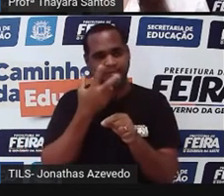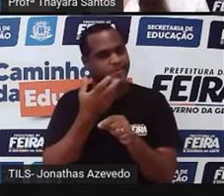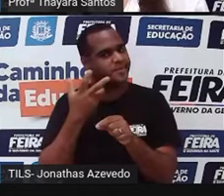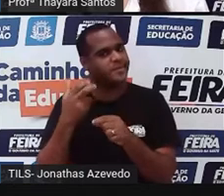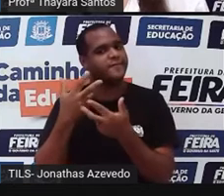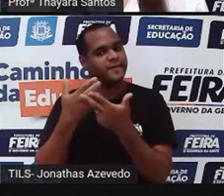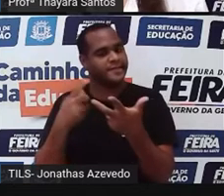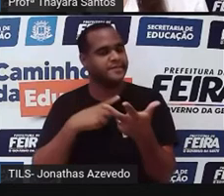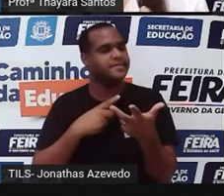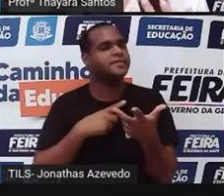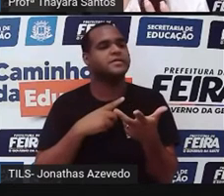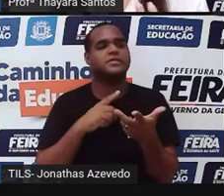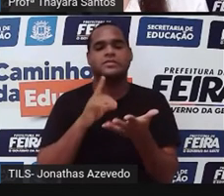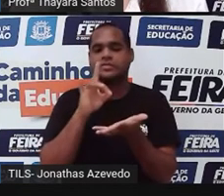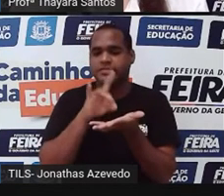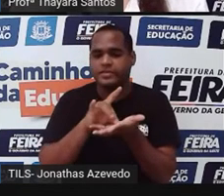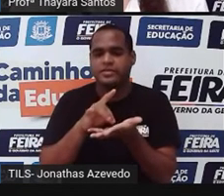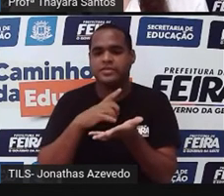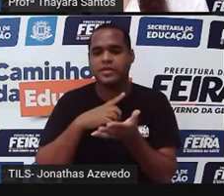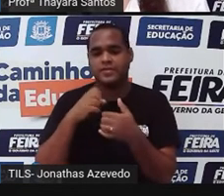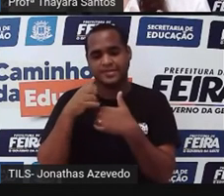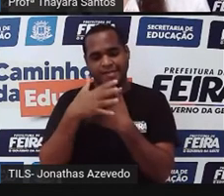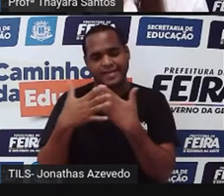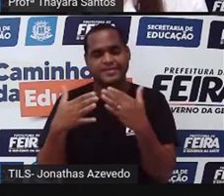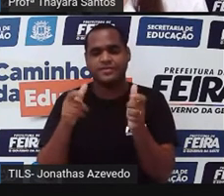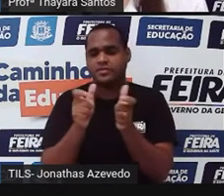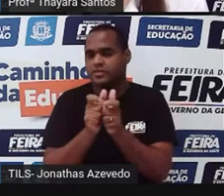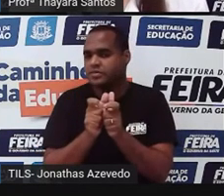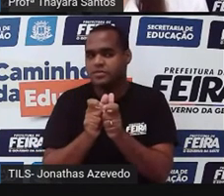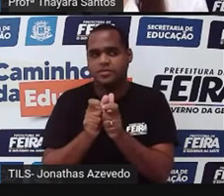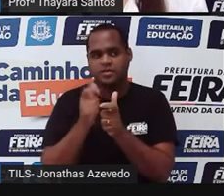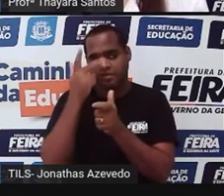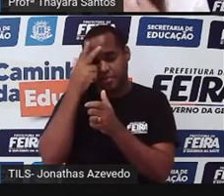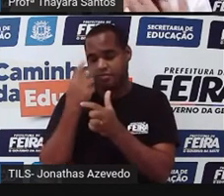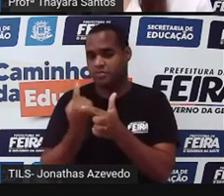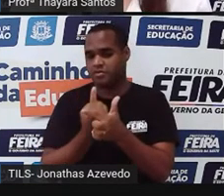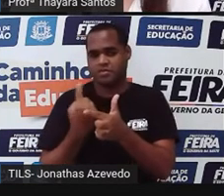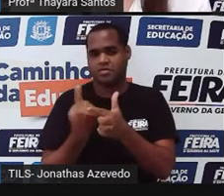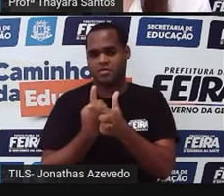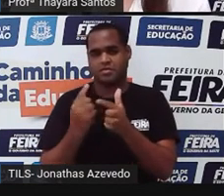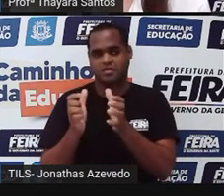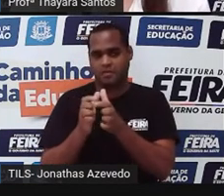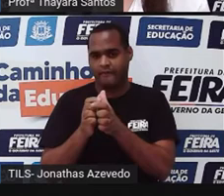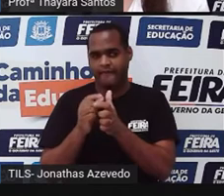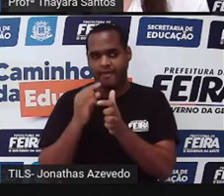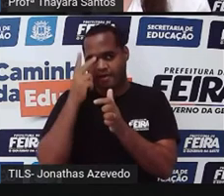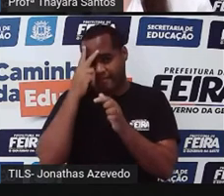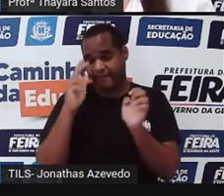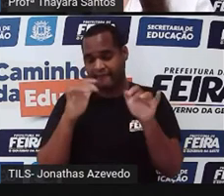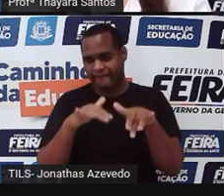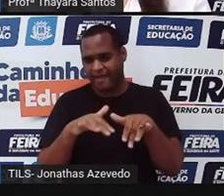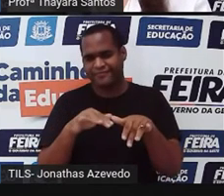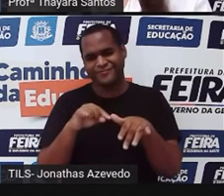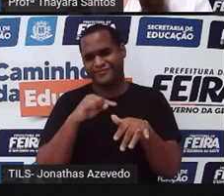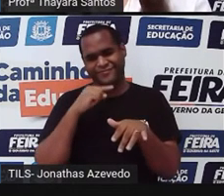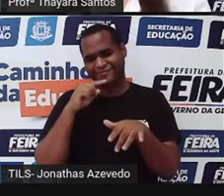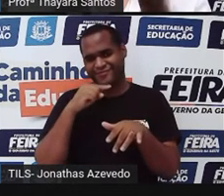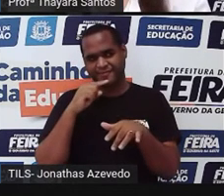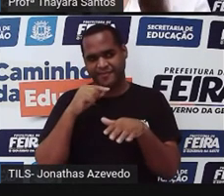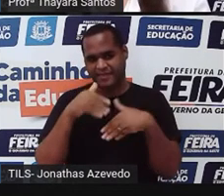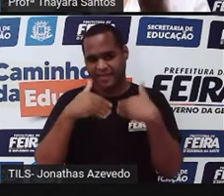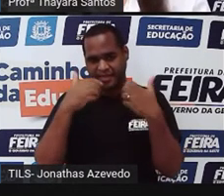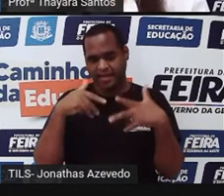os fatores ali, né? Então, a cidade é muito pequena, vive muito isolada, não recebe muitos moradores de fora e acaba que a